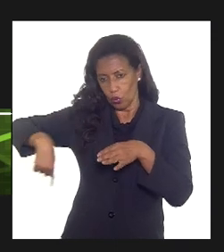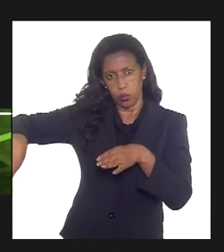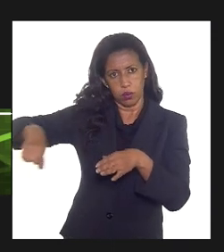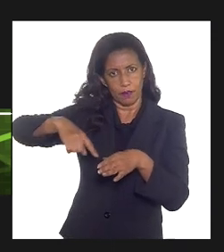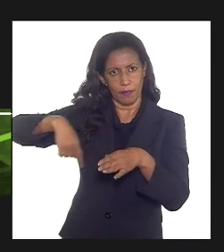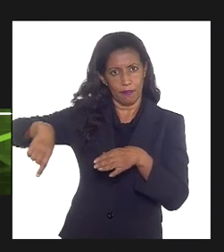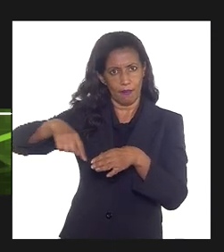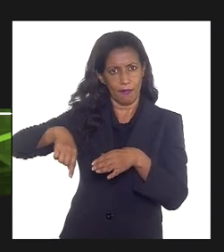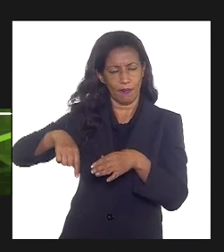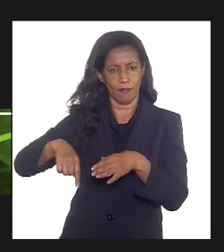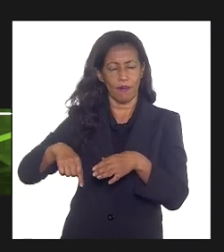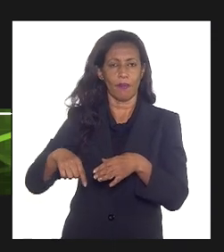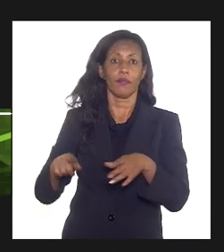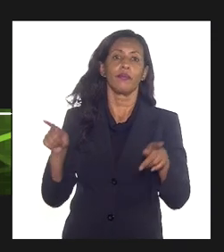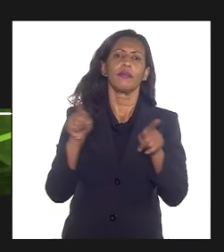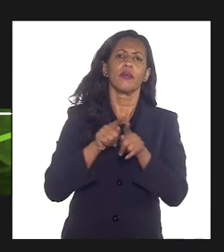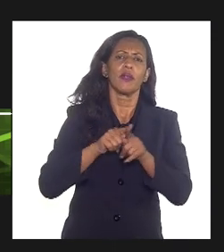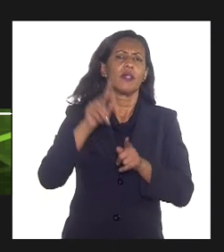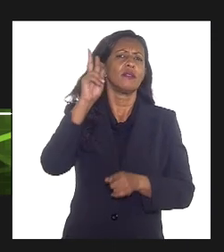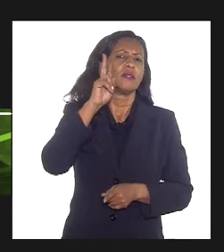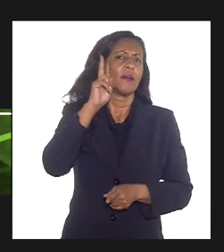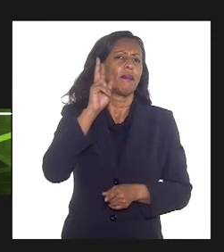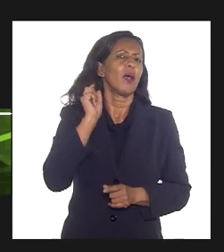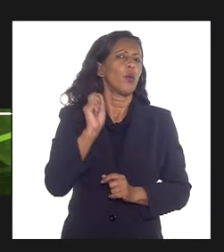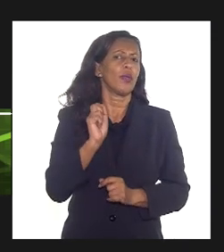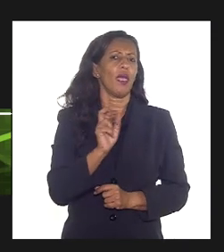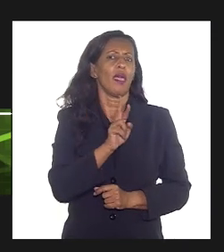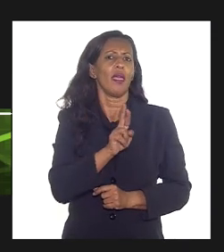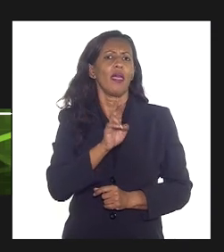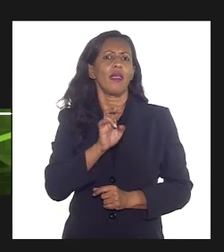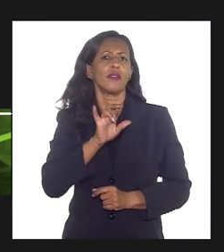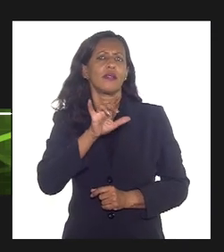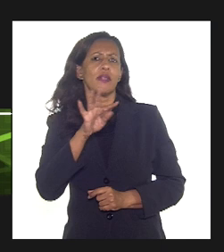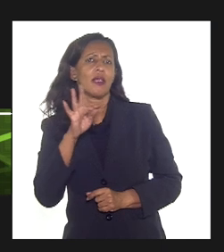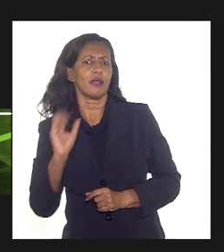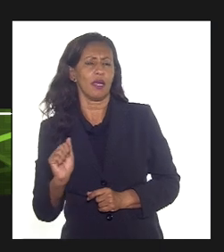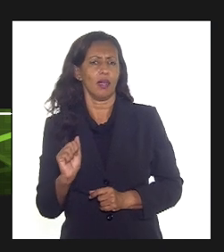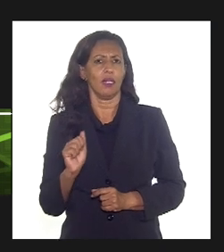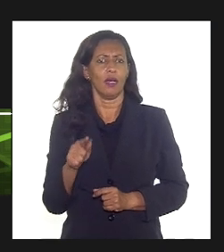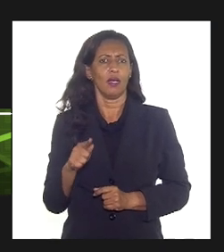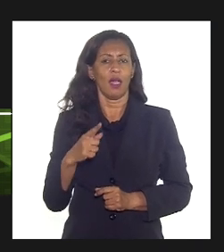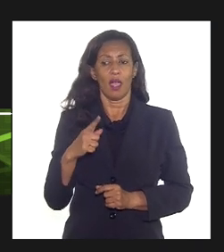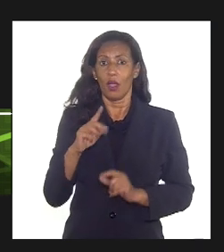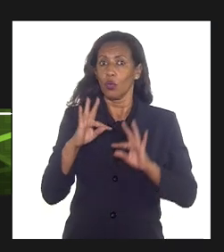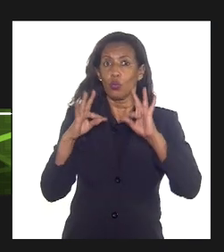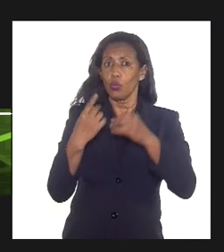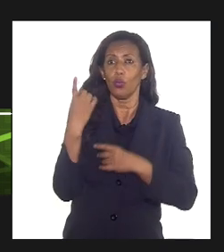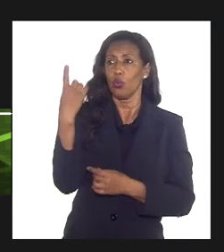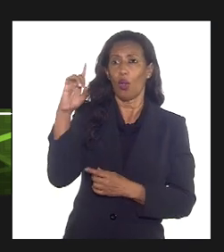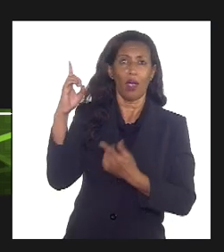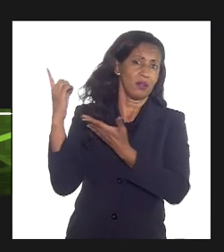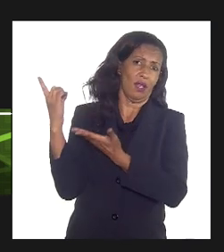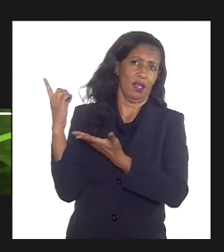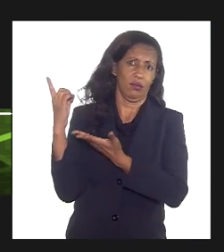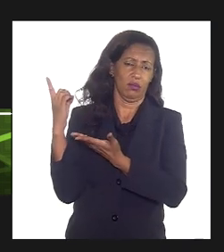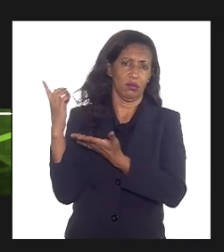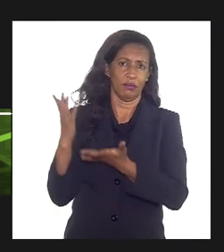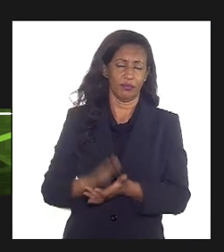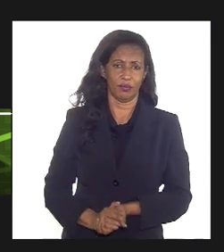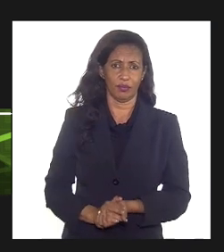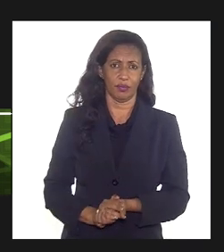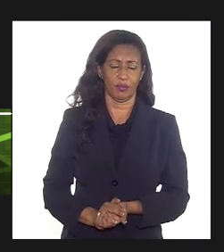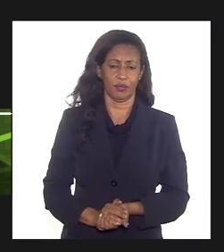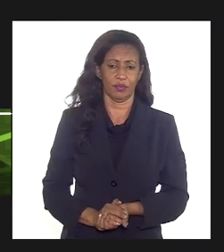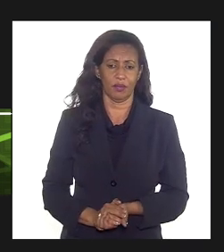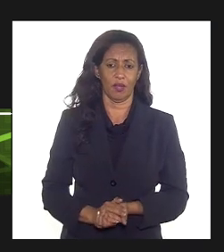E o que a gente tem que lembrar também é que as receitas brutas, as receitas são dolarizadas. Então, a ANP